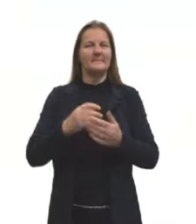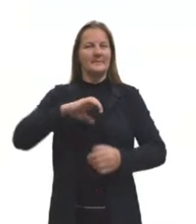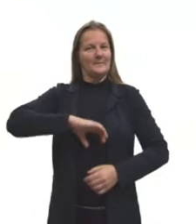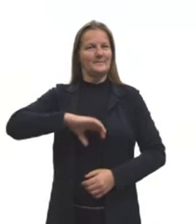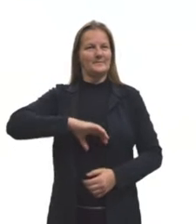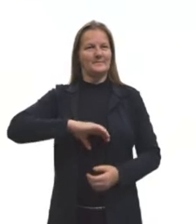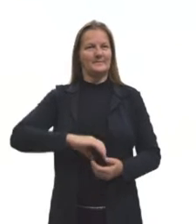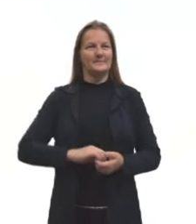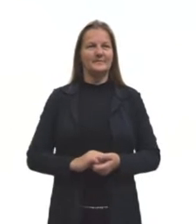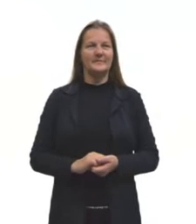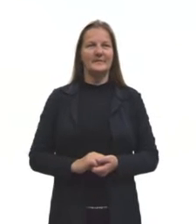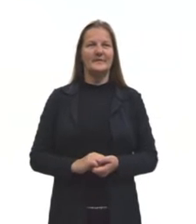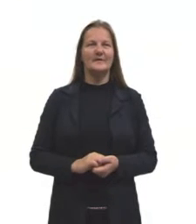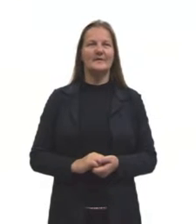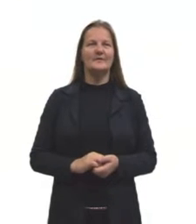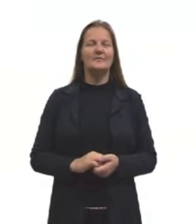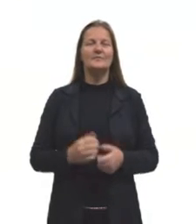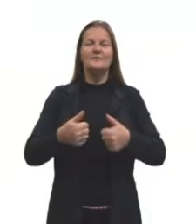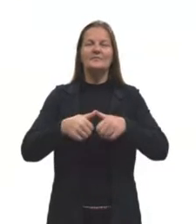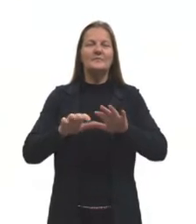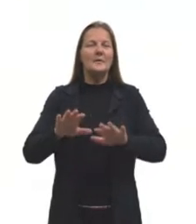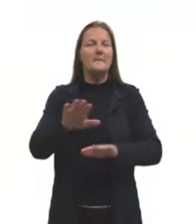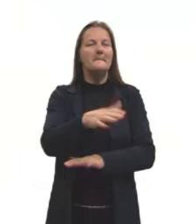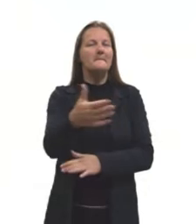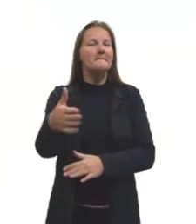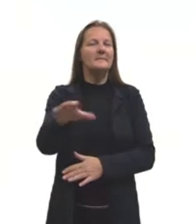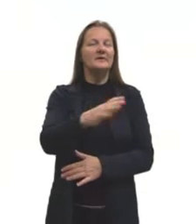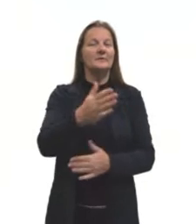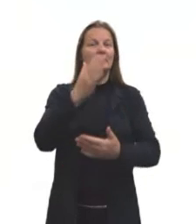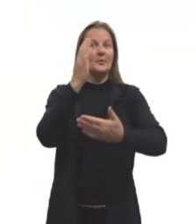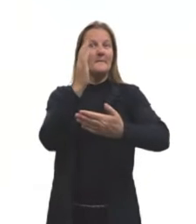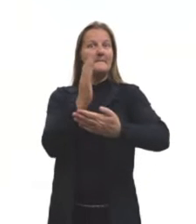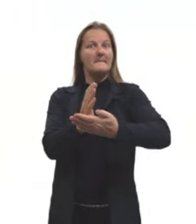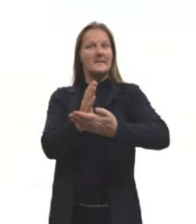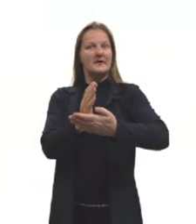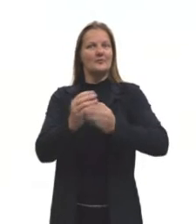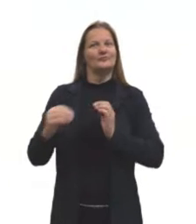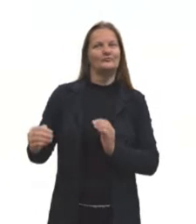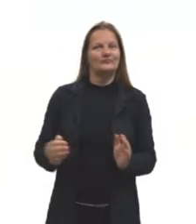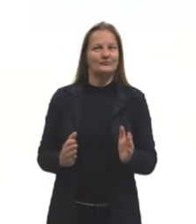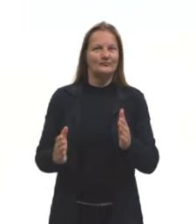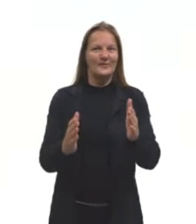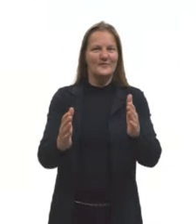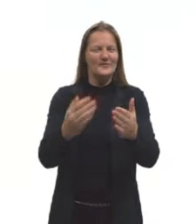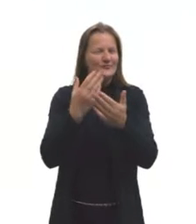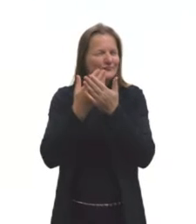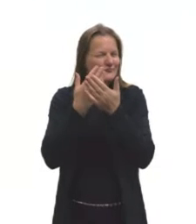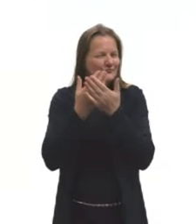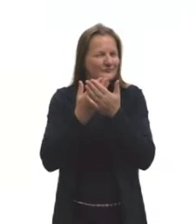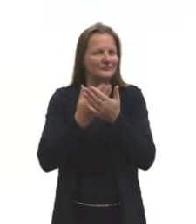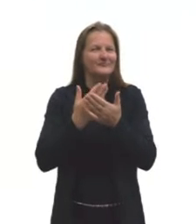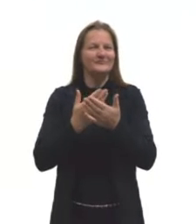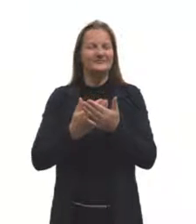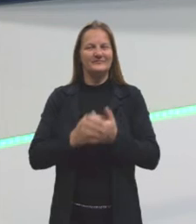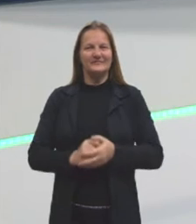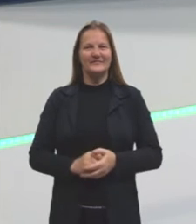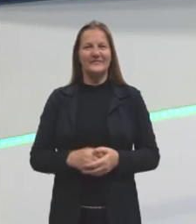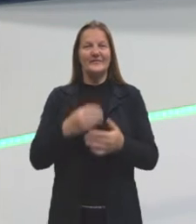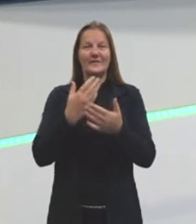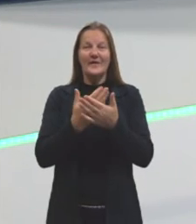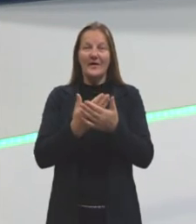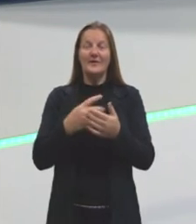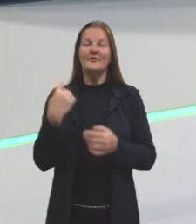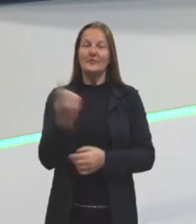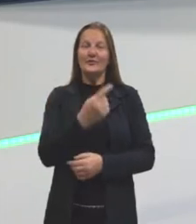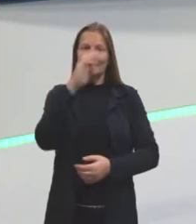portuguesa. Estamos mais ou menos no meio do nosso caminho. Então, gente está chegando aí nessa aula que